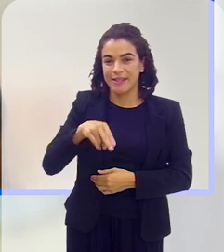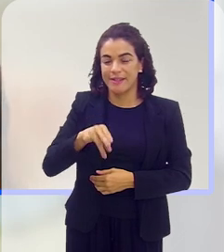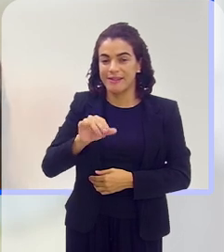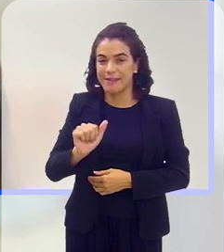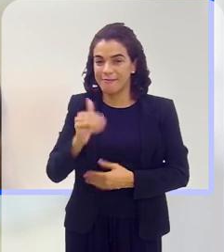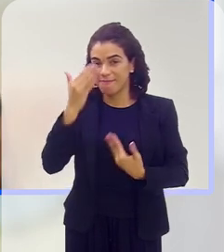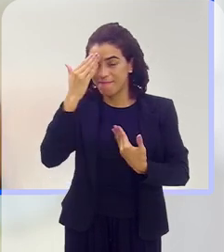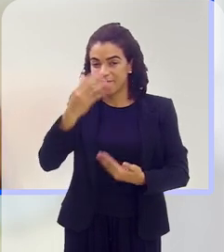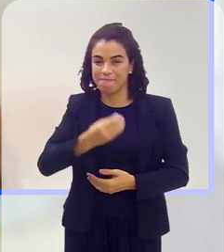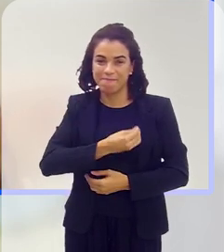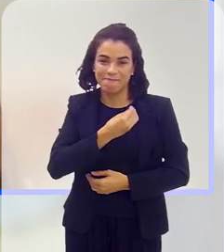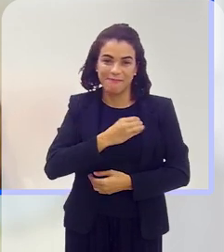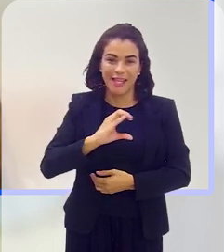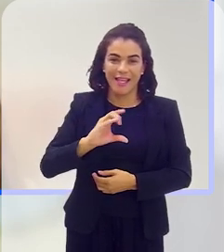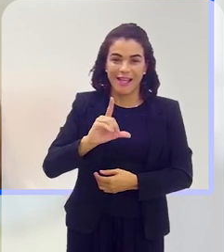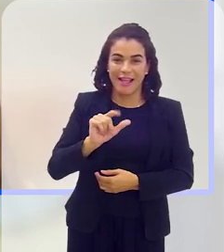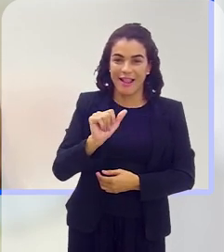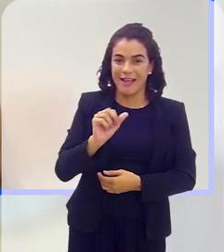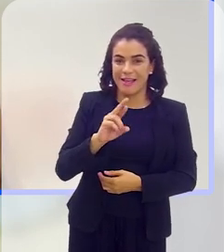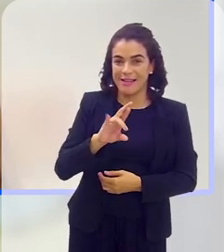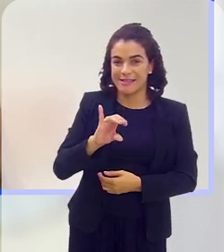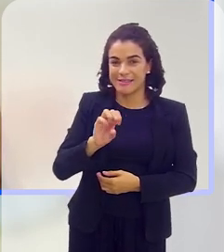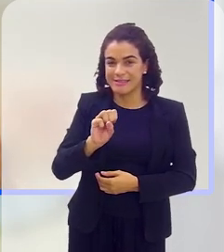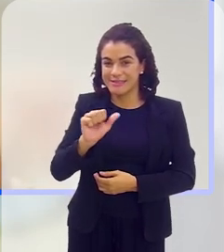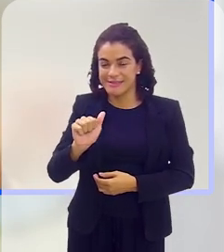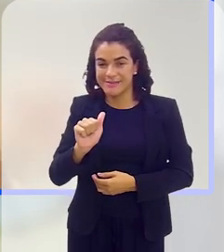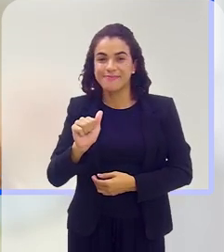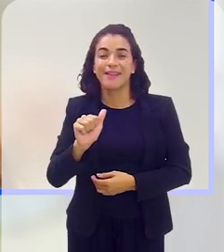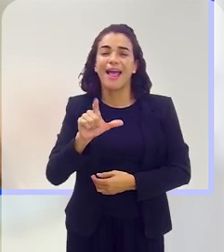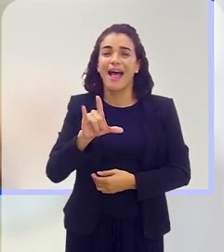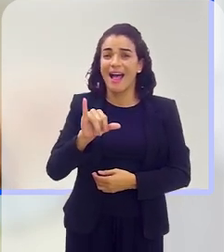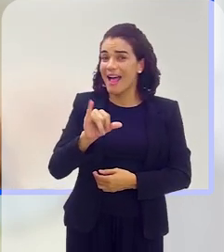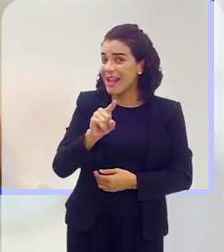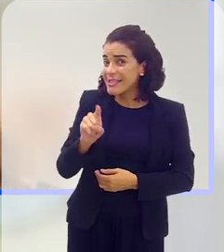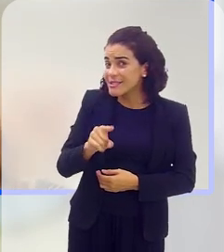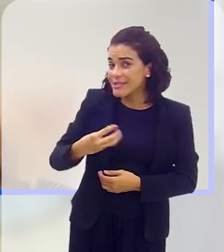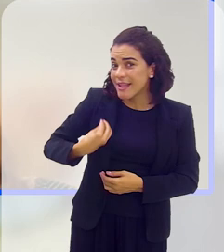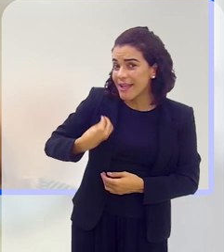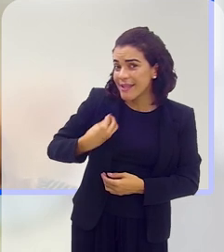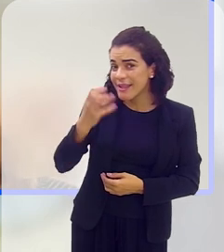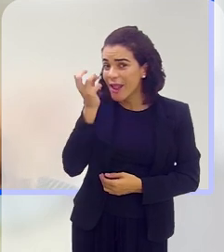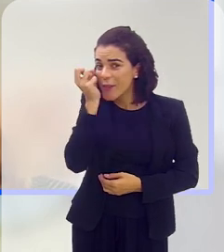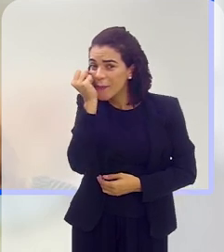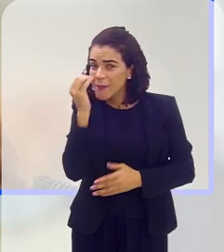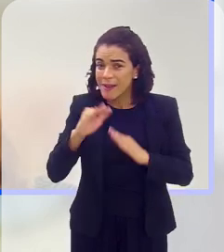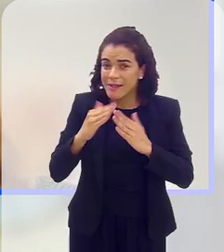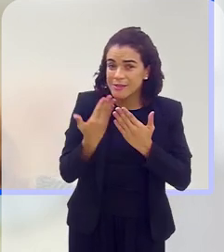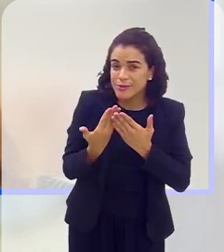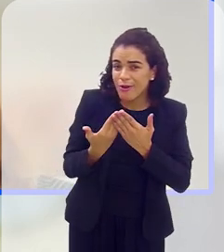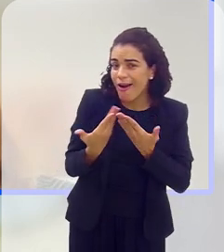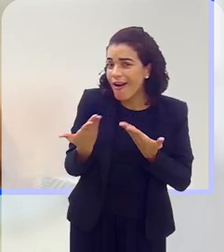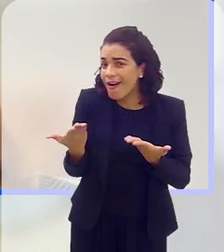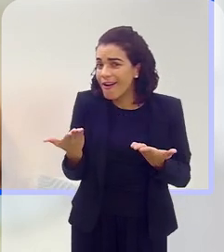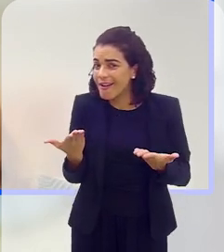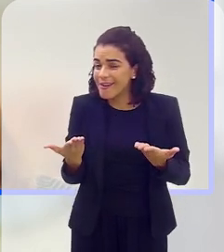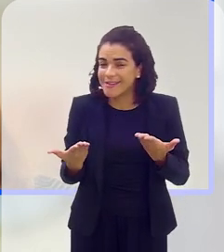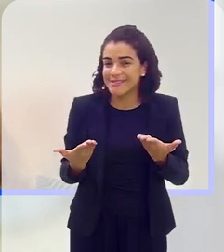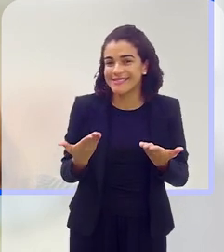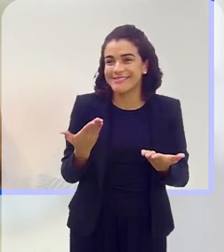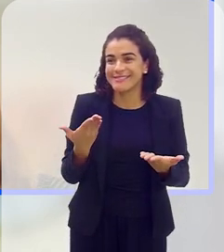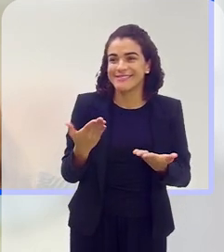muito obrigada pela sua participação, Clarissa também, agradeço, a pequena Liz está por aí também, está dormindo, na escola, como é que está?